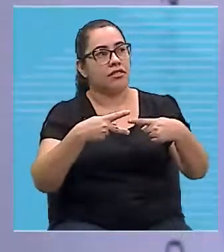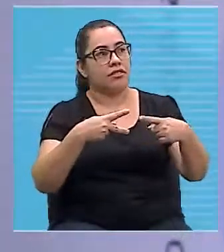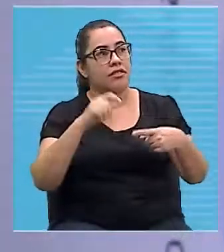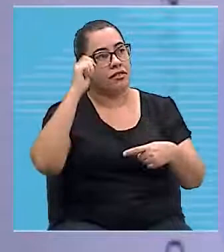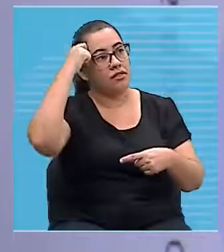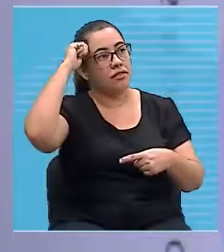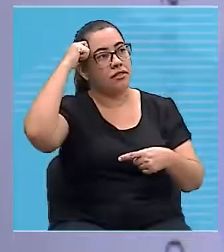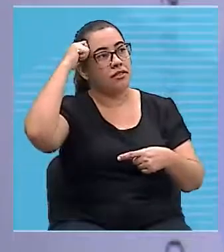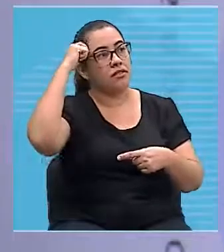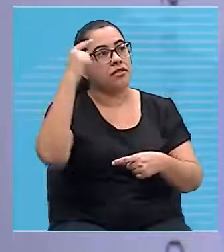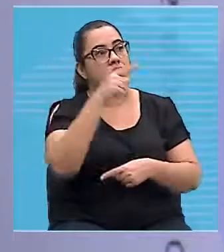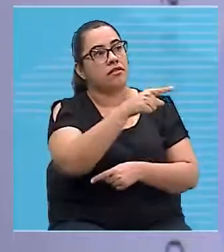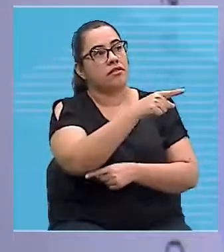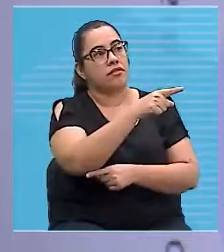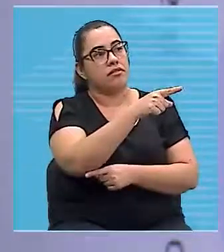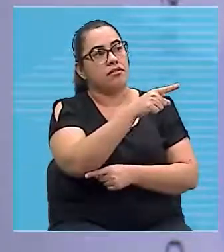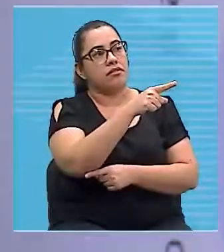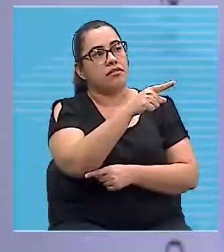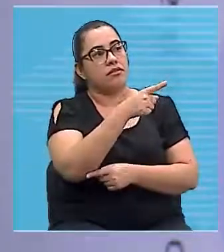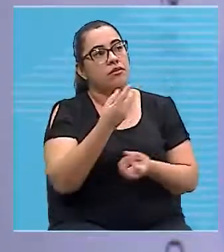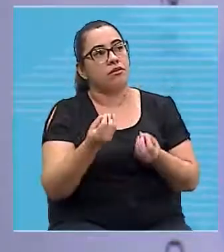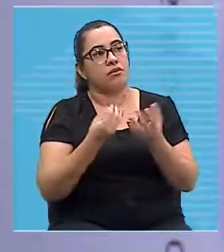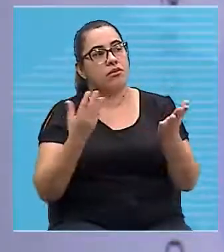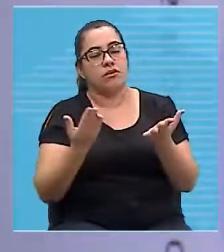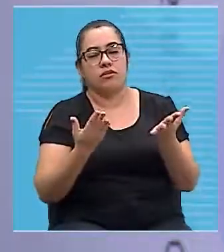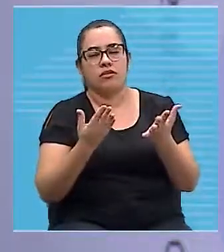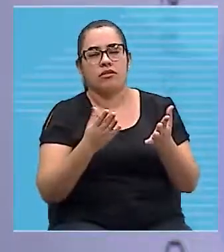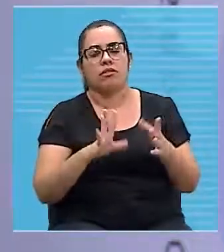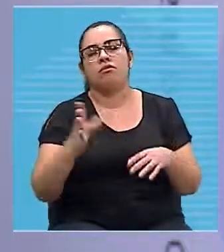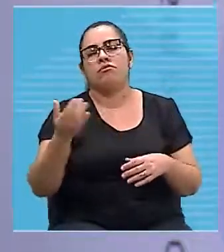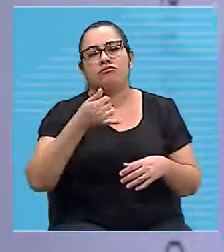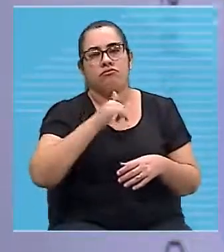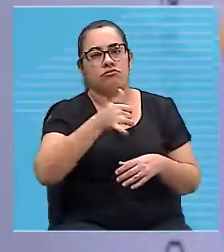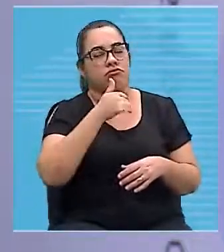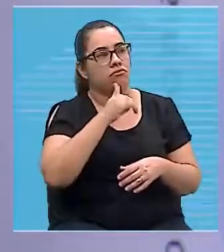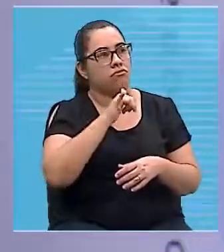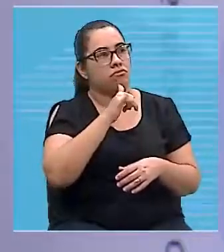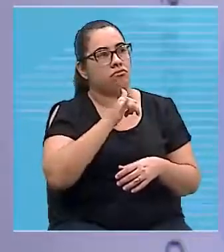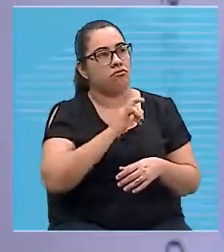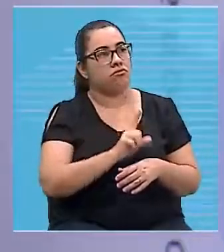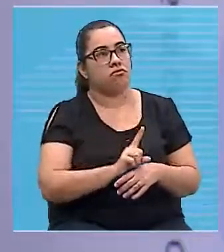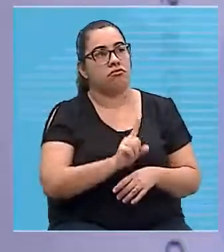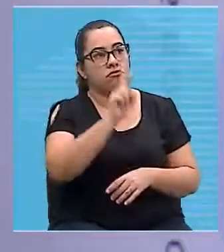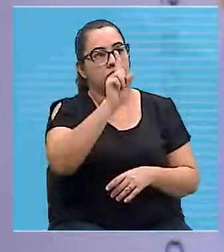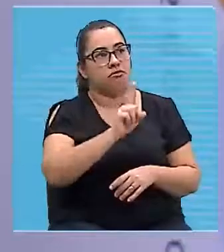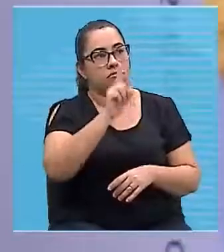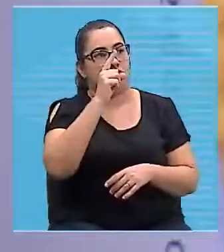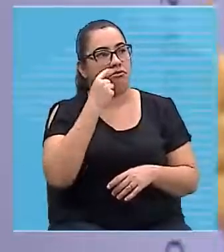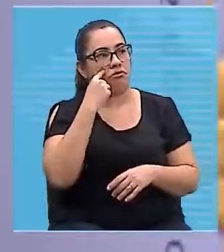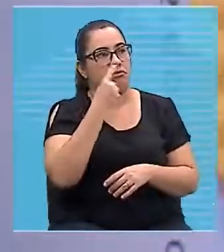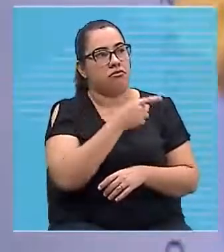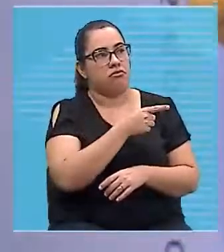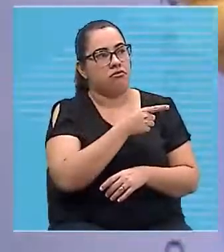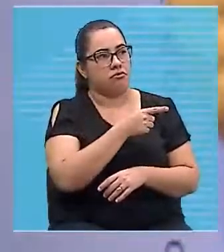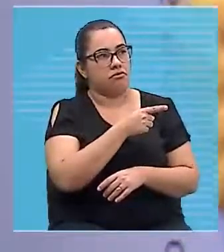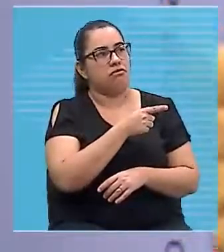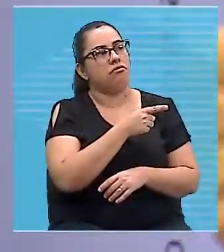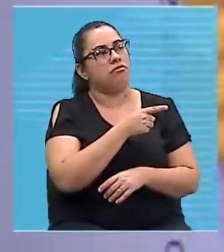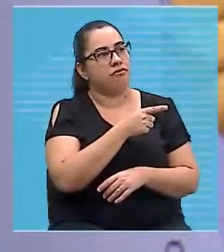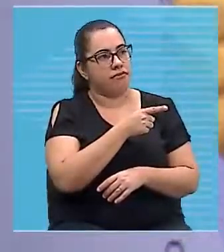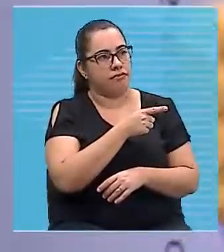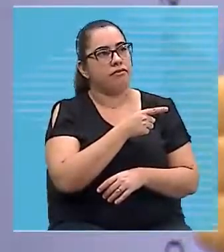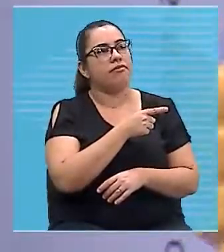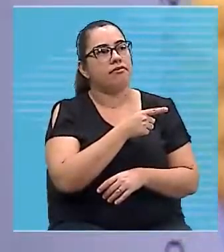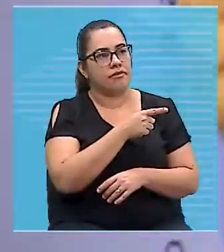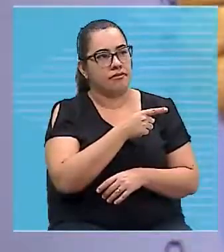só que a direção da corrente elétrica está para cima. Então, eu vou seguir esse sentido